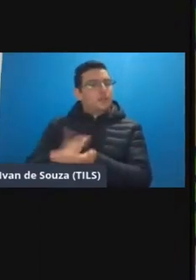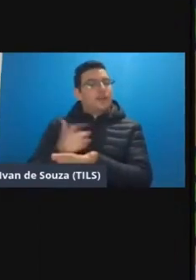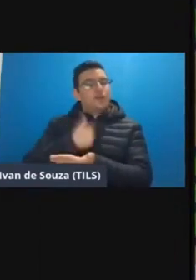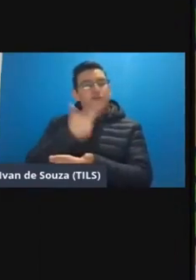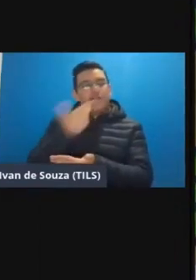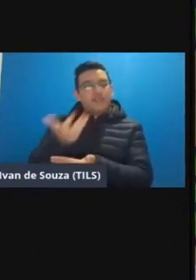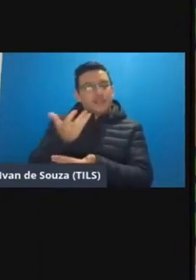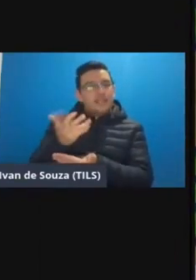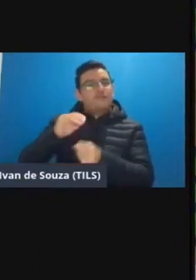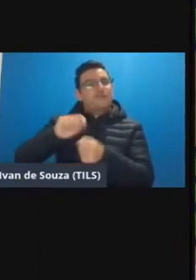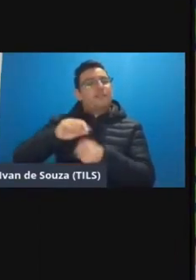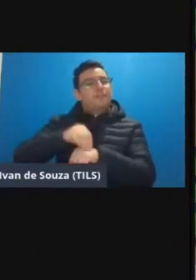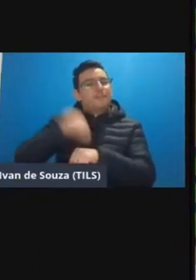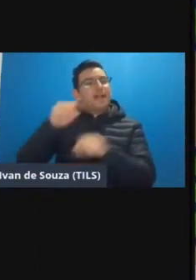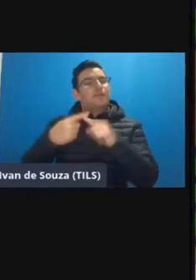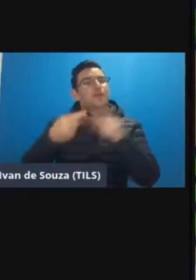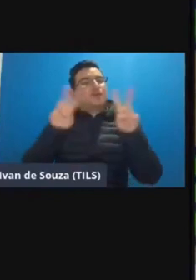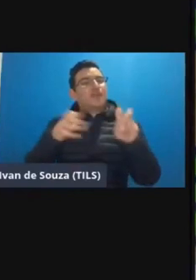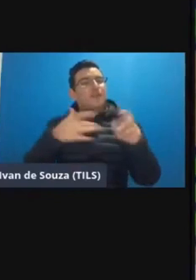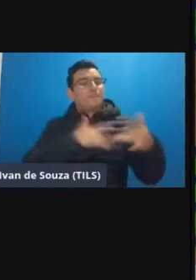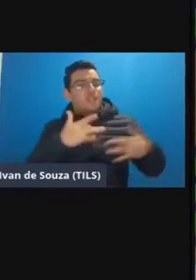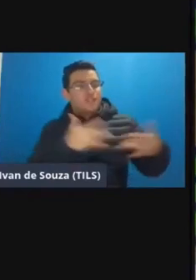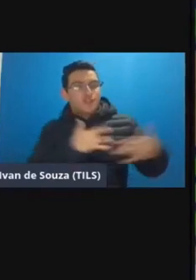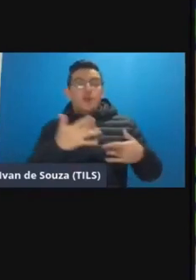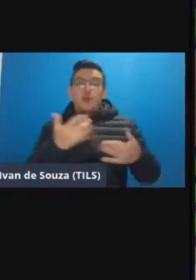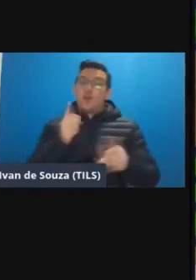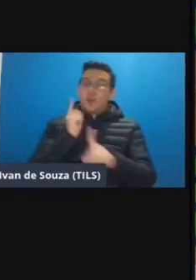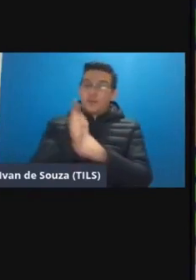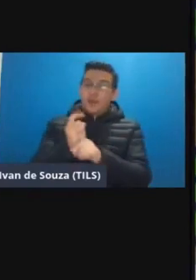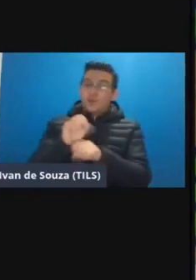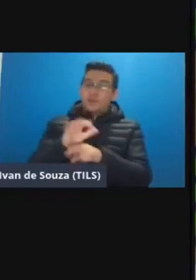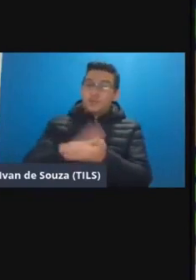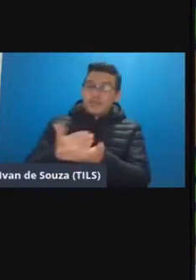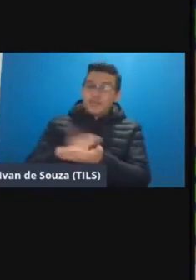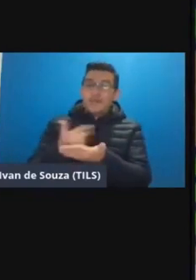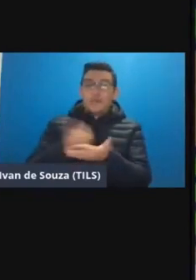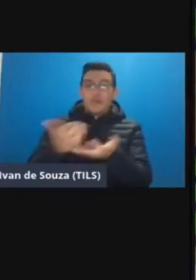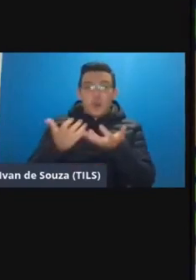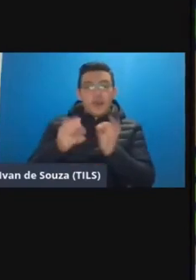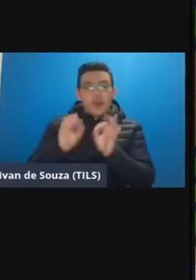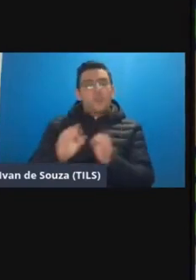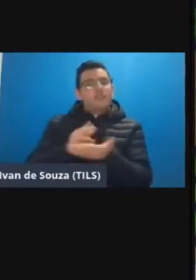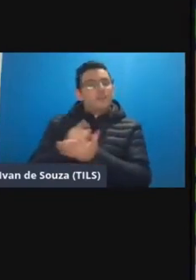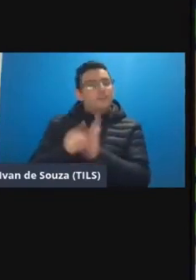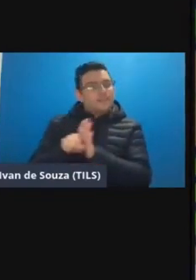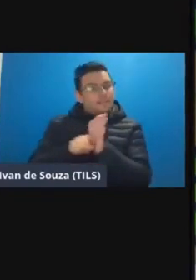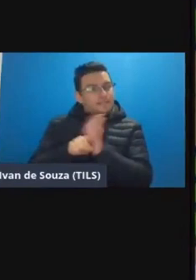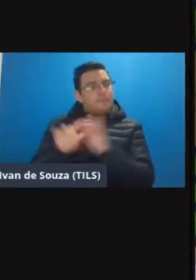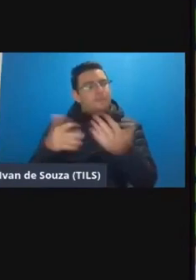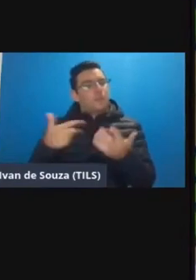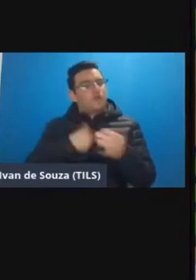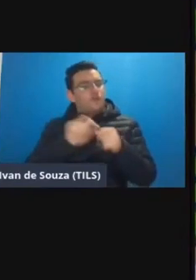fazer mestrado até eu ter um tema de paixão e aí encontrei na educação híbrida aquilo que eu realmente queria pesquisar e aí eu falei ah então vou fazer uma